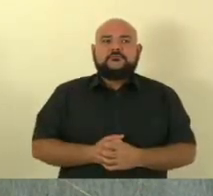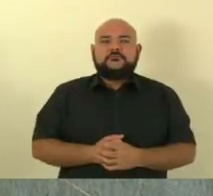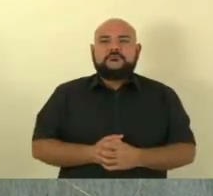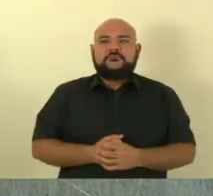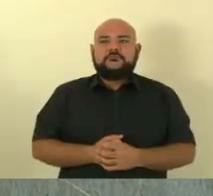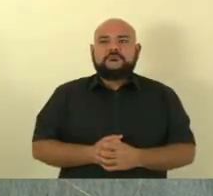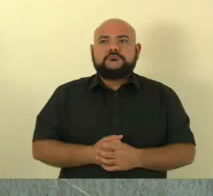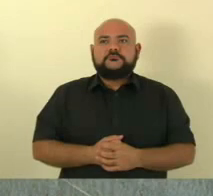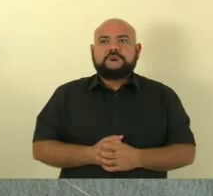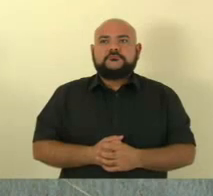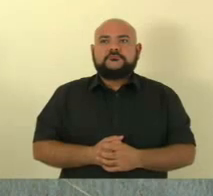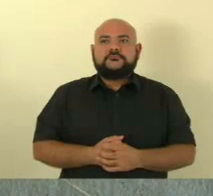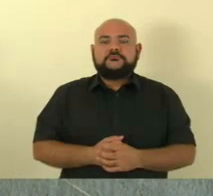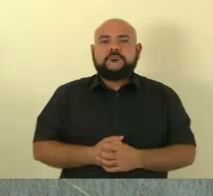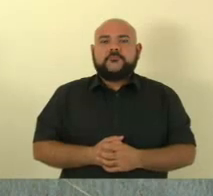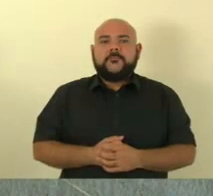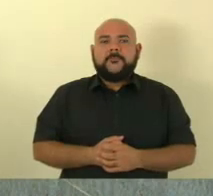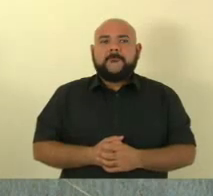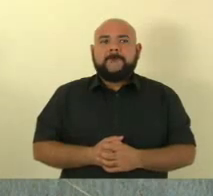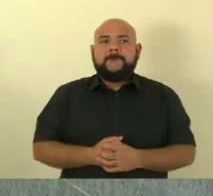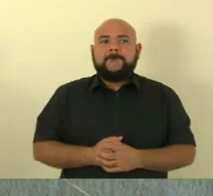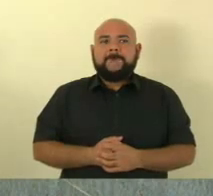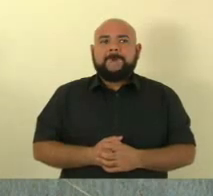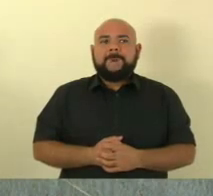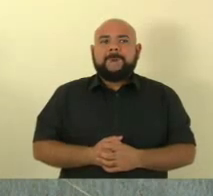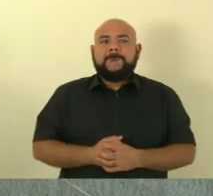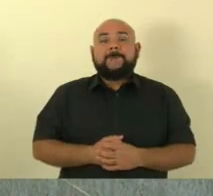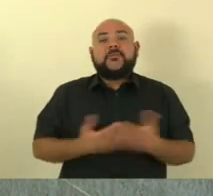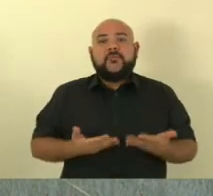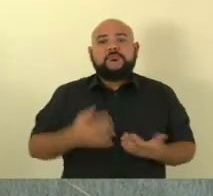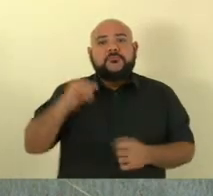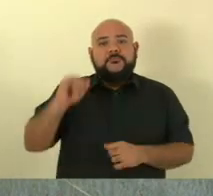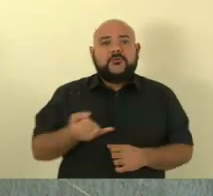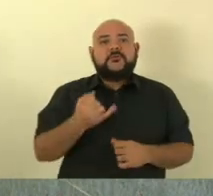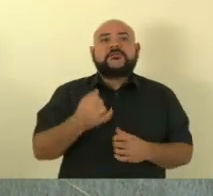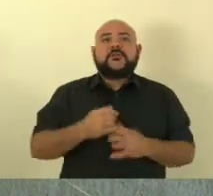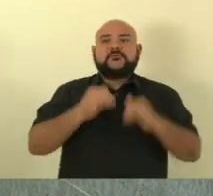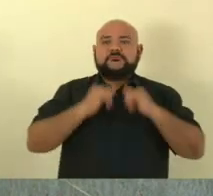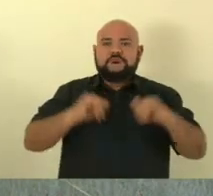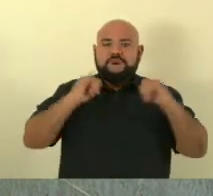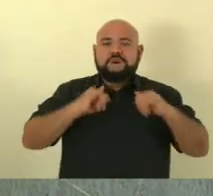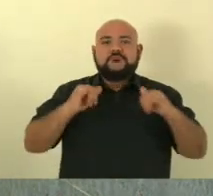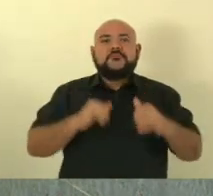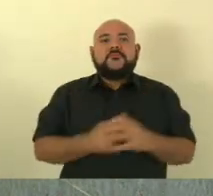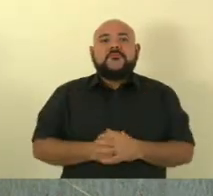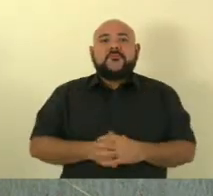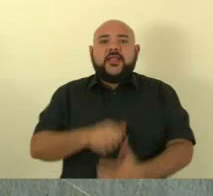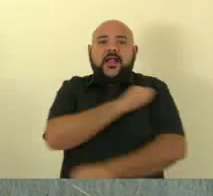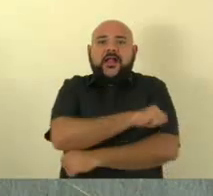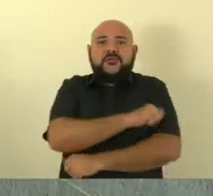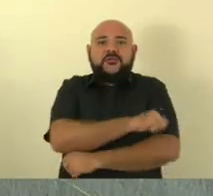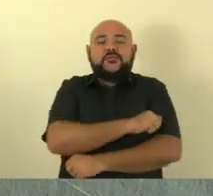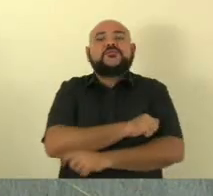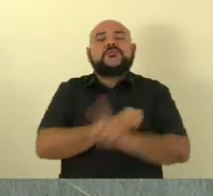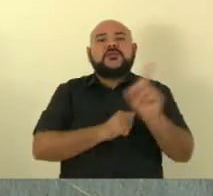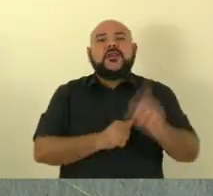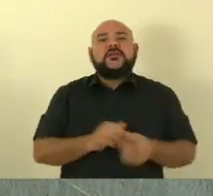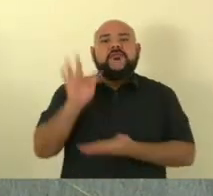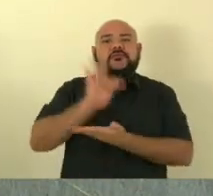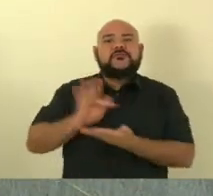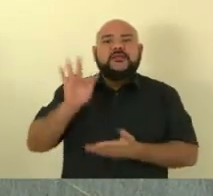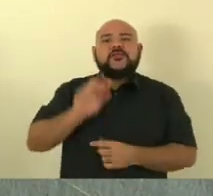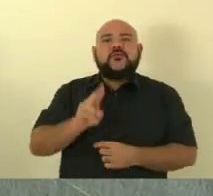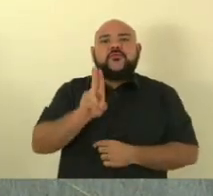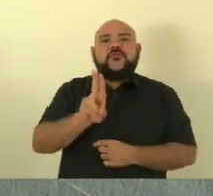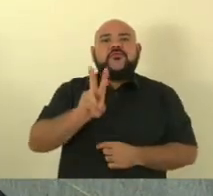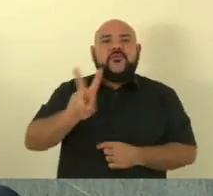Enquanto o deputado Vandinho Leite se dirige à tribuna, mais uma vez agradecer a presença aí dos alunos da UVV. Muito obrigado pela presença de vocês. Sejam bem